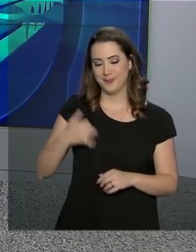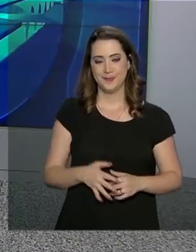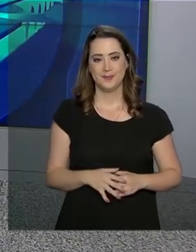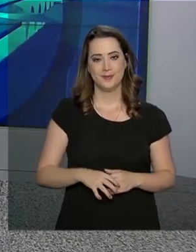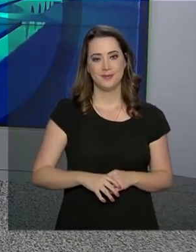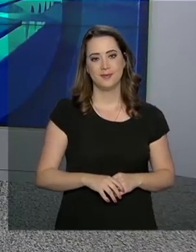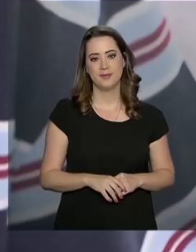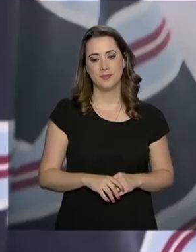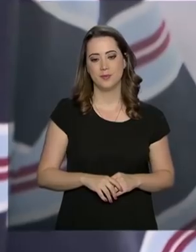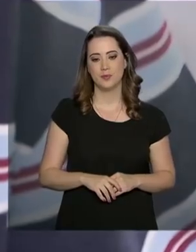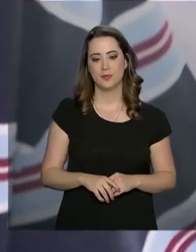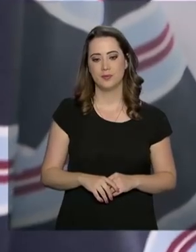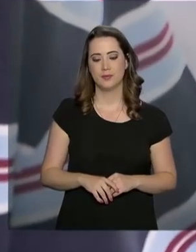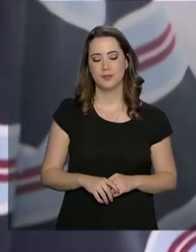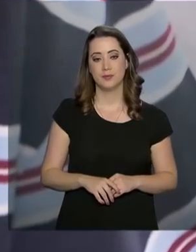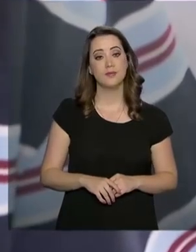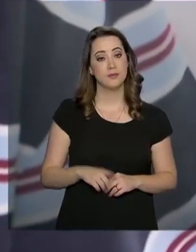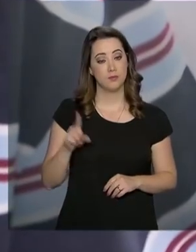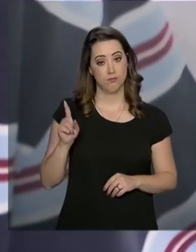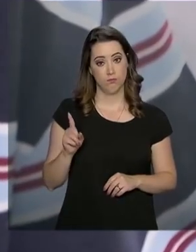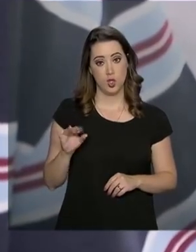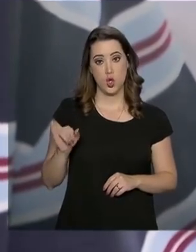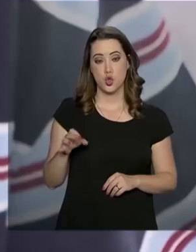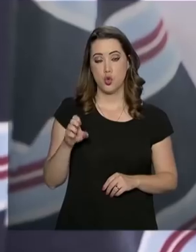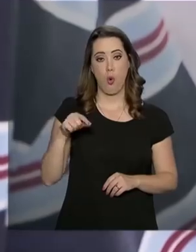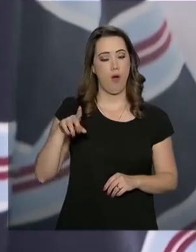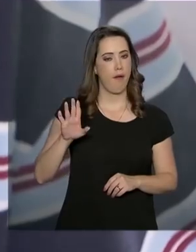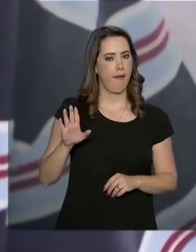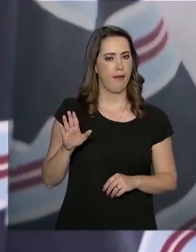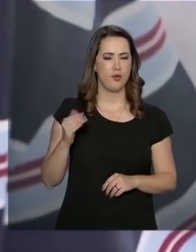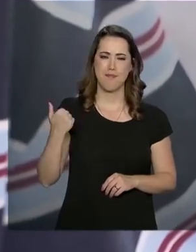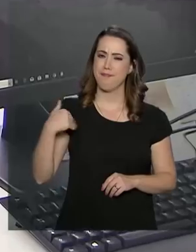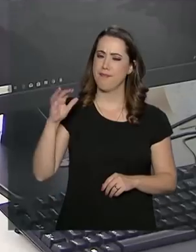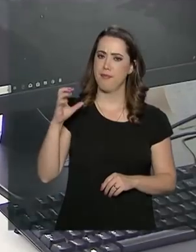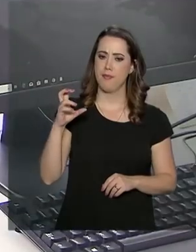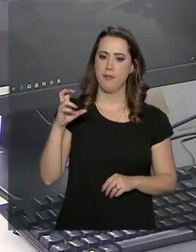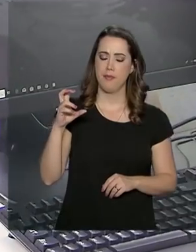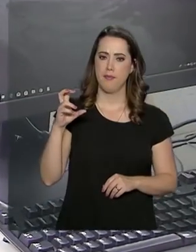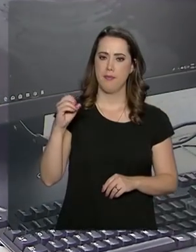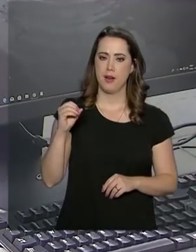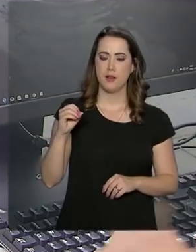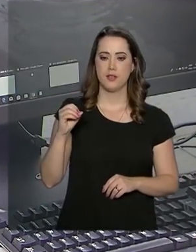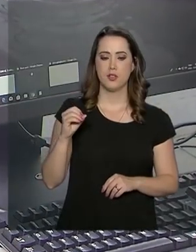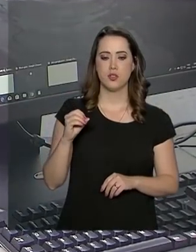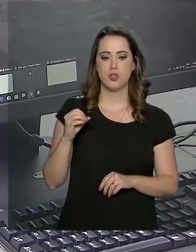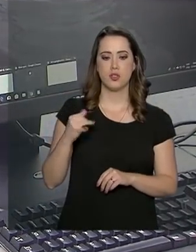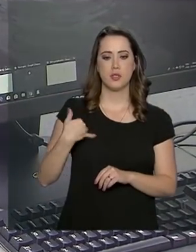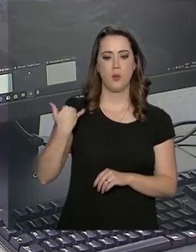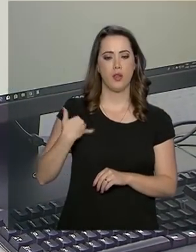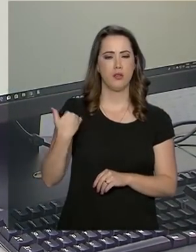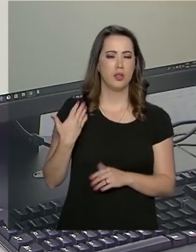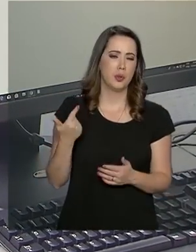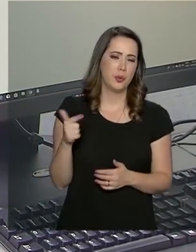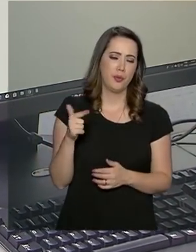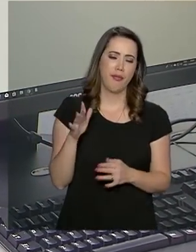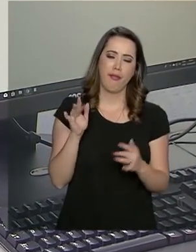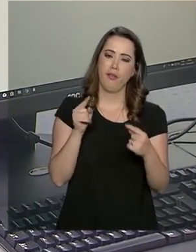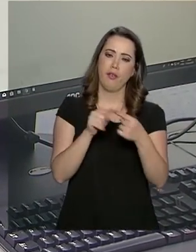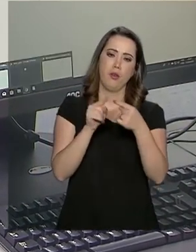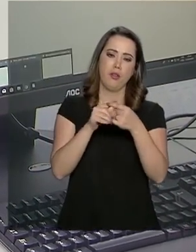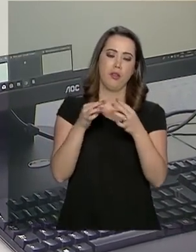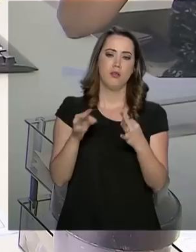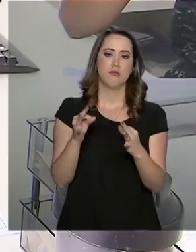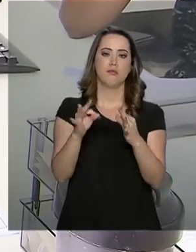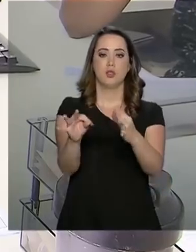anos. Joel já passou do meio século. Ele conta que não teve lá muito contato com a